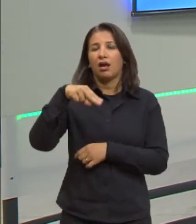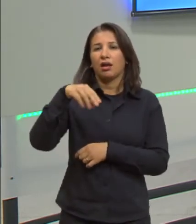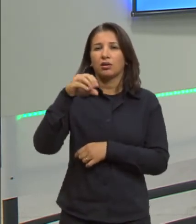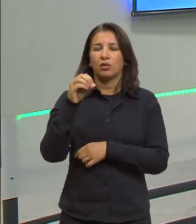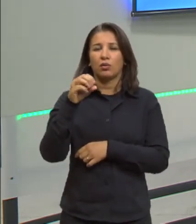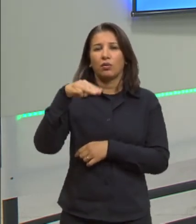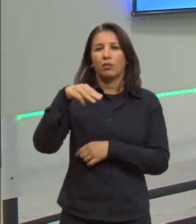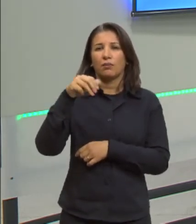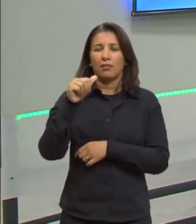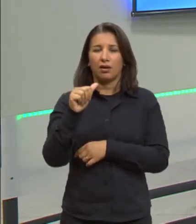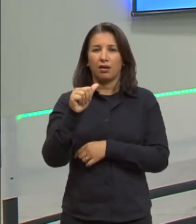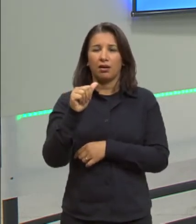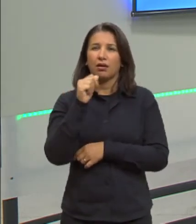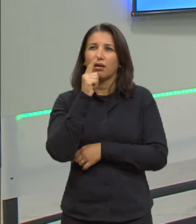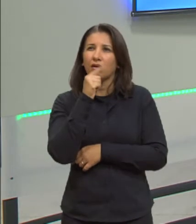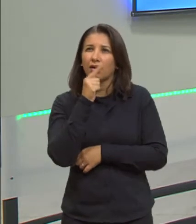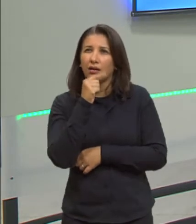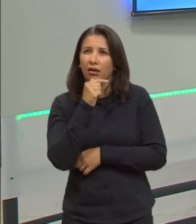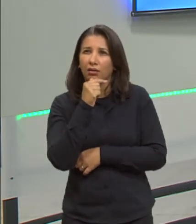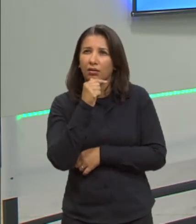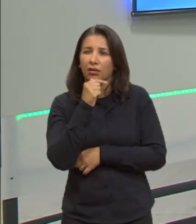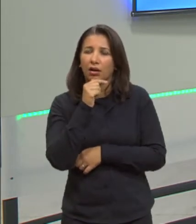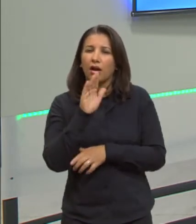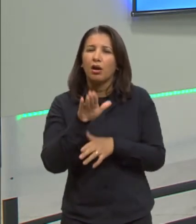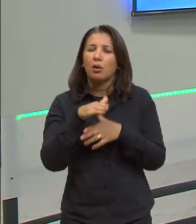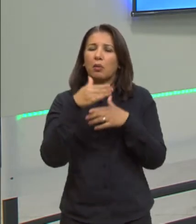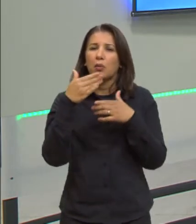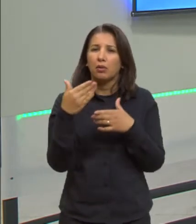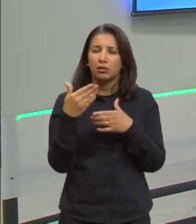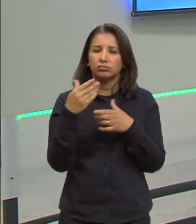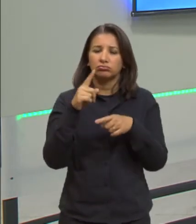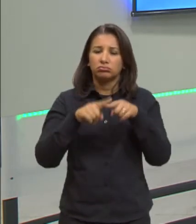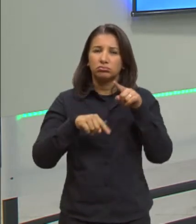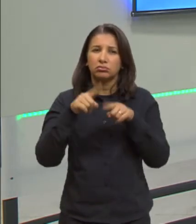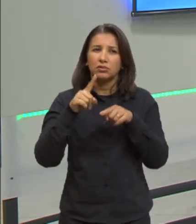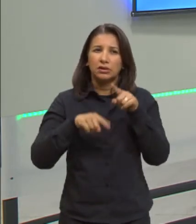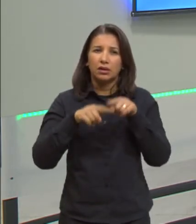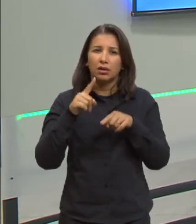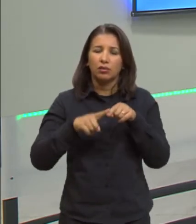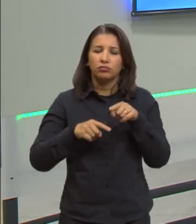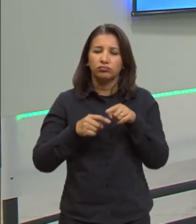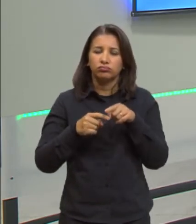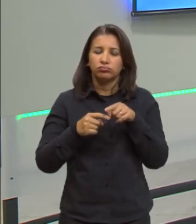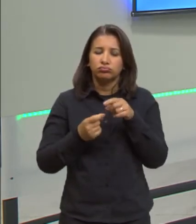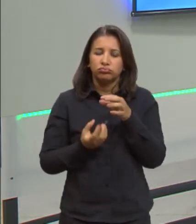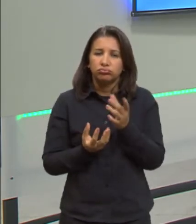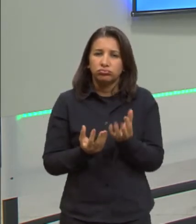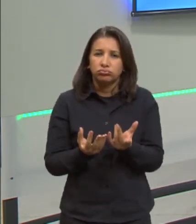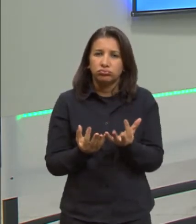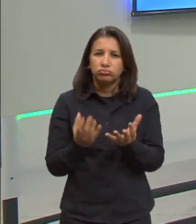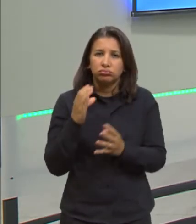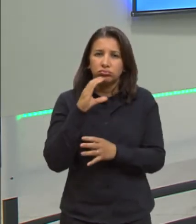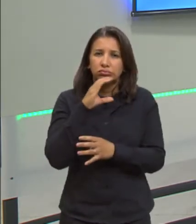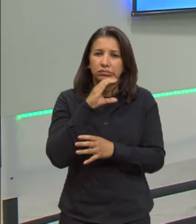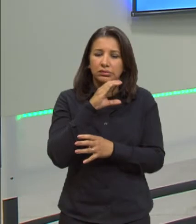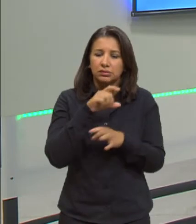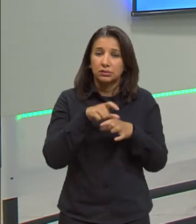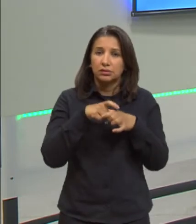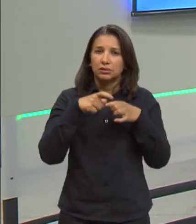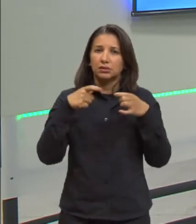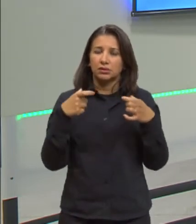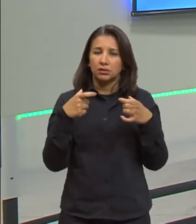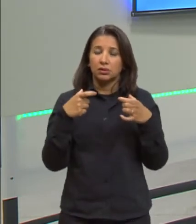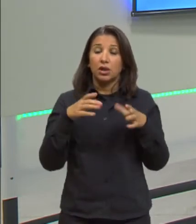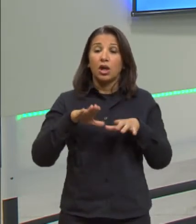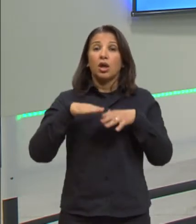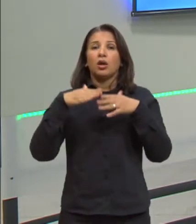falei para vocês até agora que quando os materiais são aquecidos, eles expandem. Certo? Quando eles